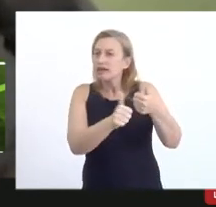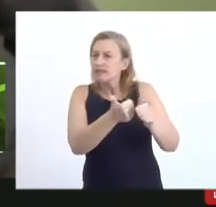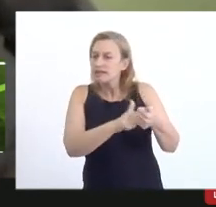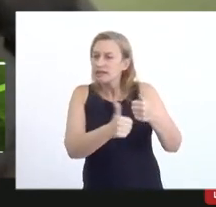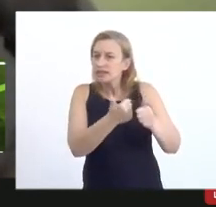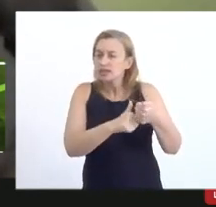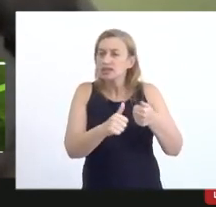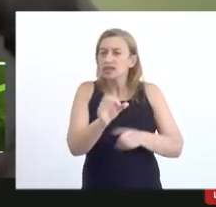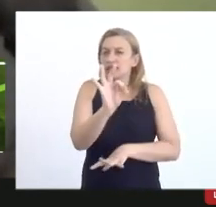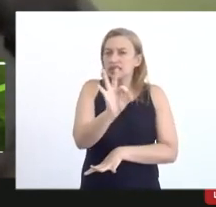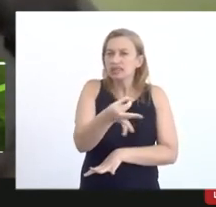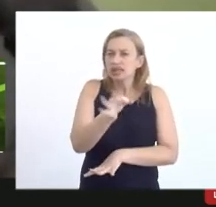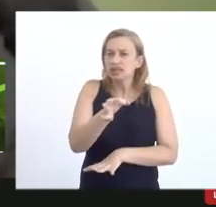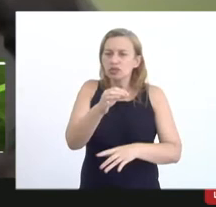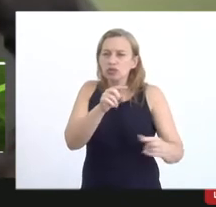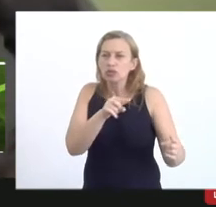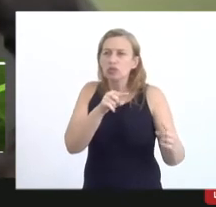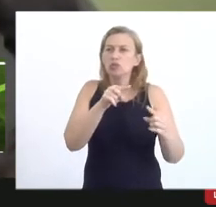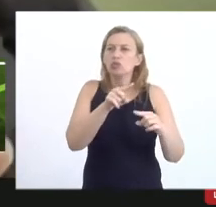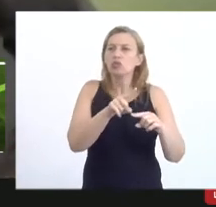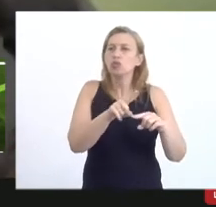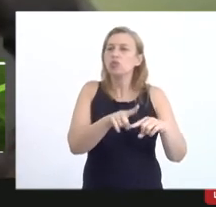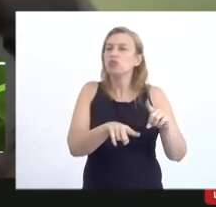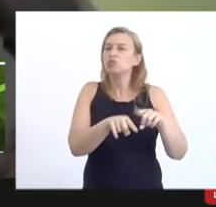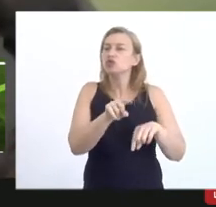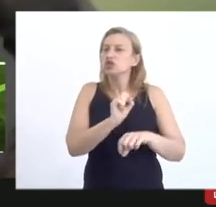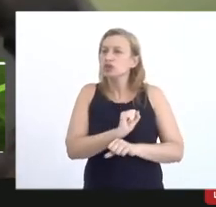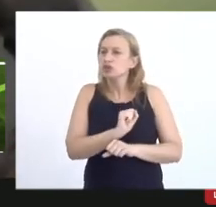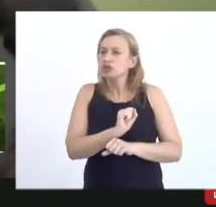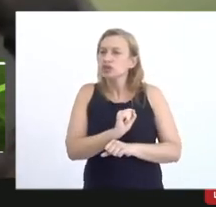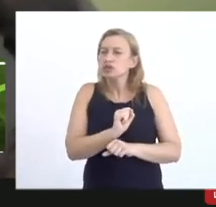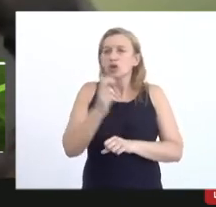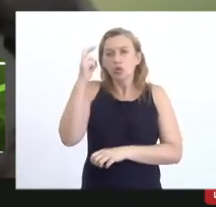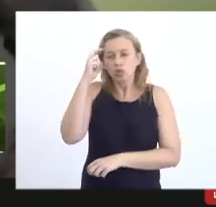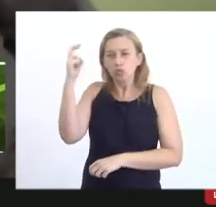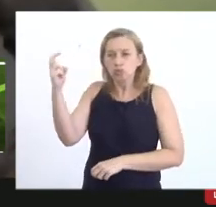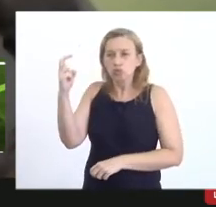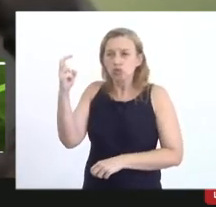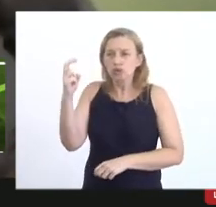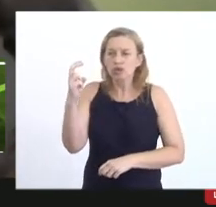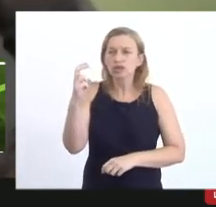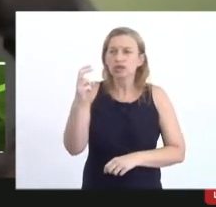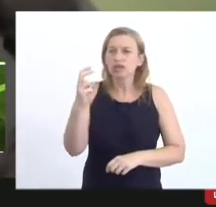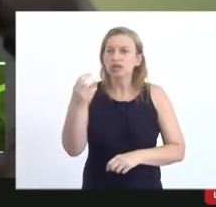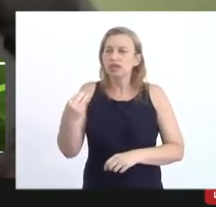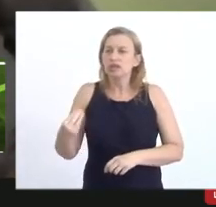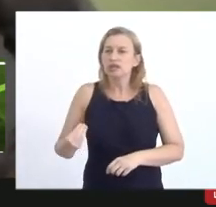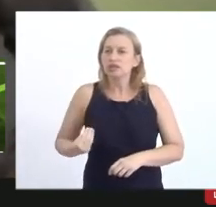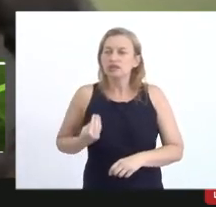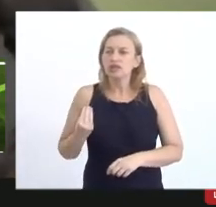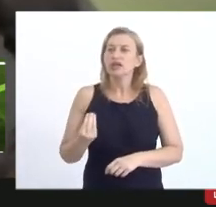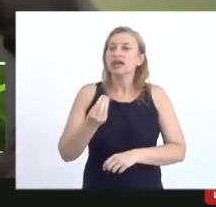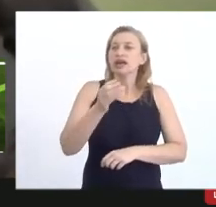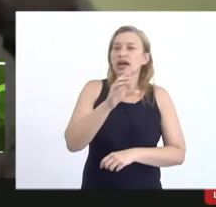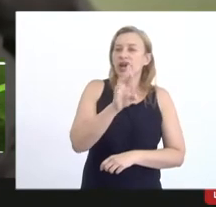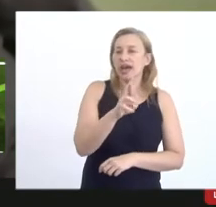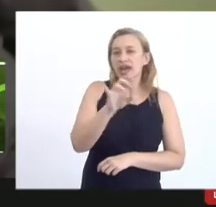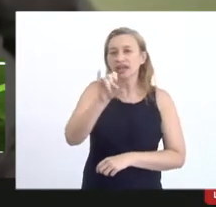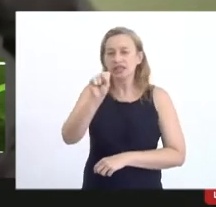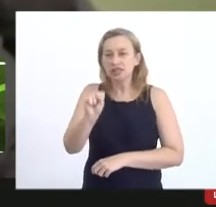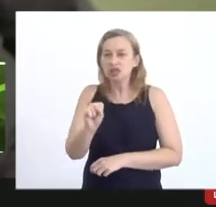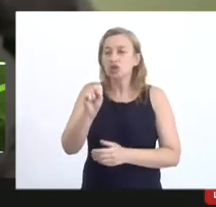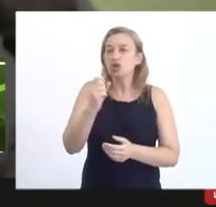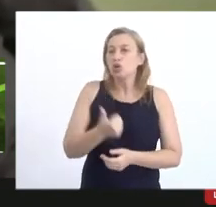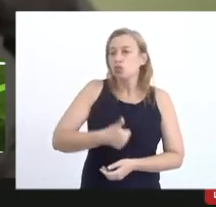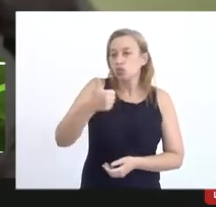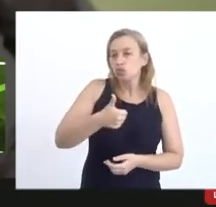exclusivamente pelo objeto que foi o cultura presente nas redes um e o dois tá que nós fizemos uma